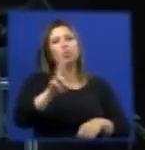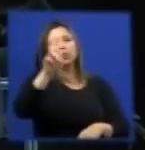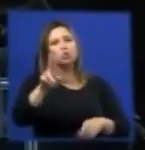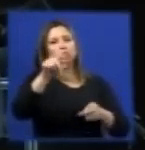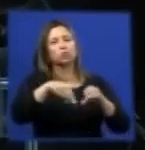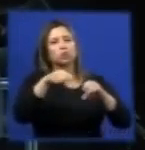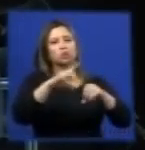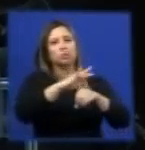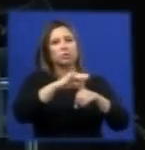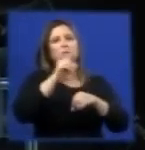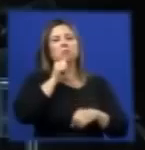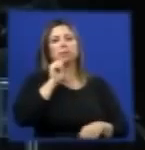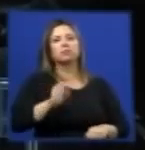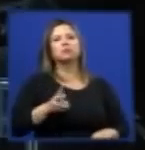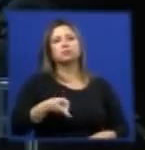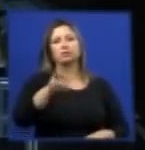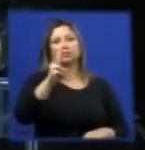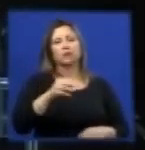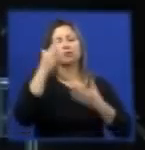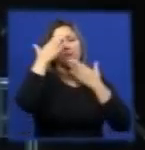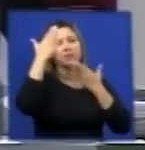vida útil. Muito obrigado.